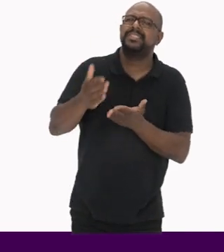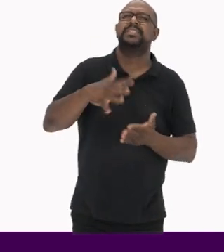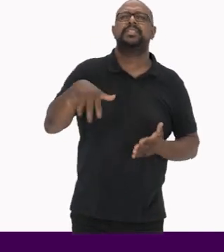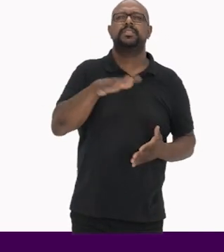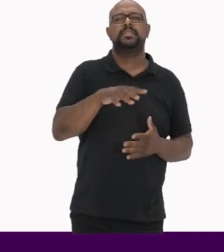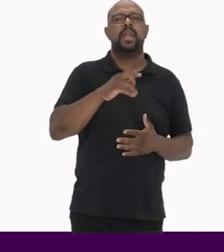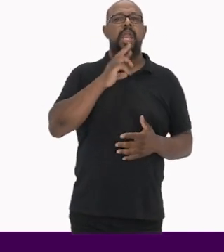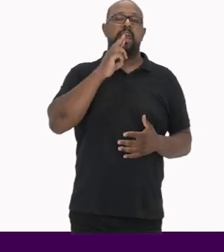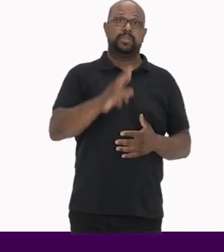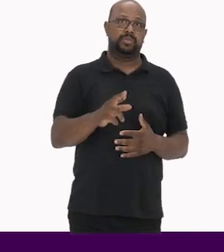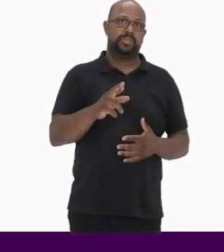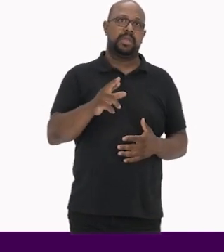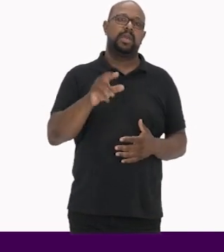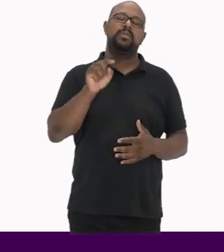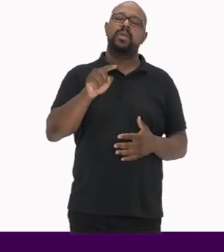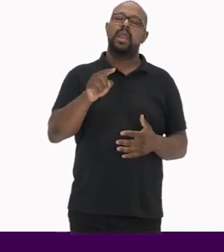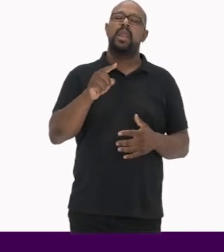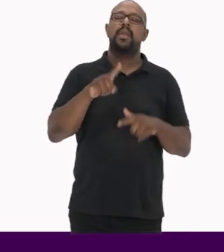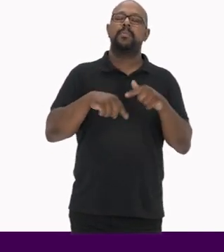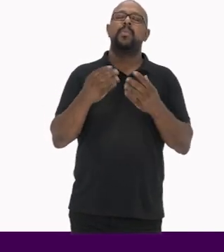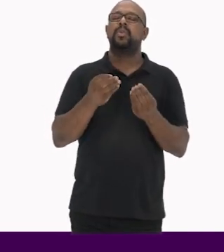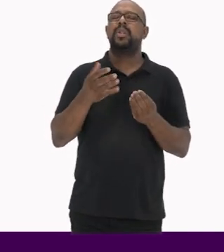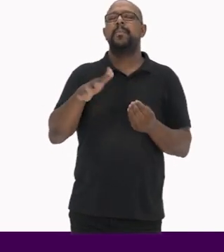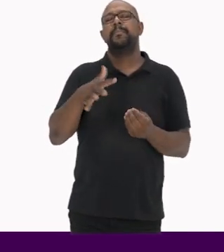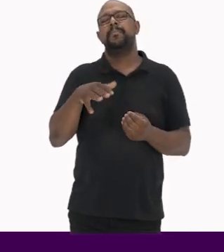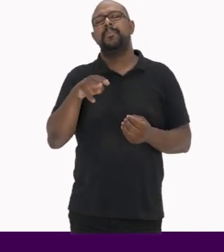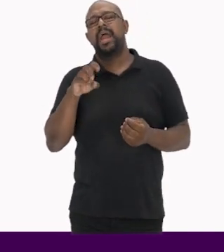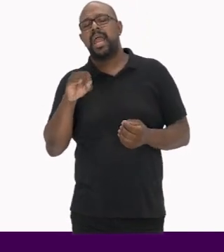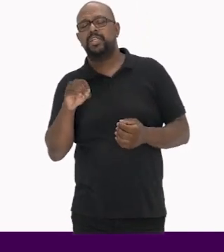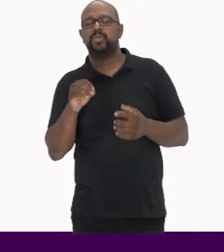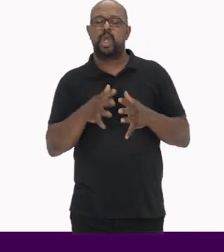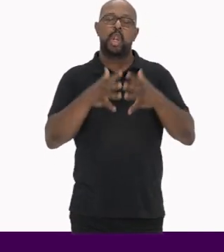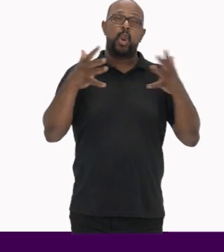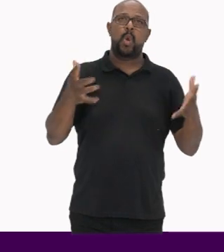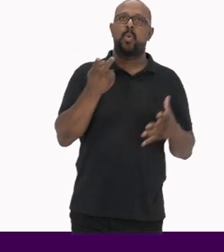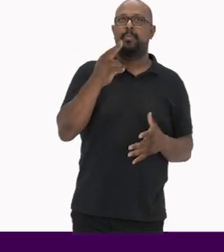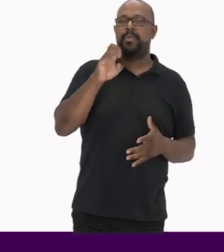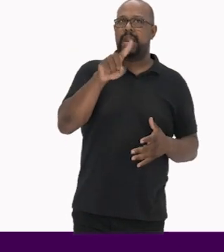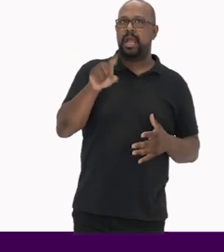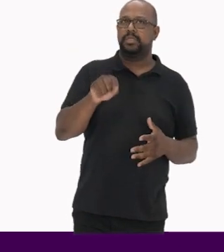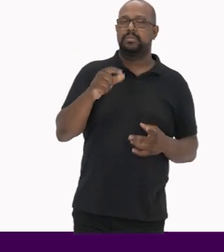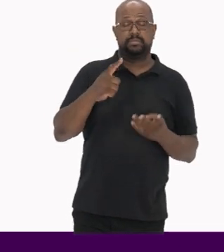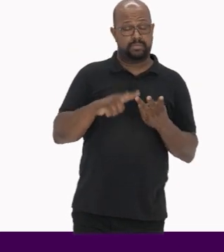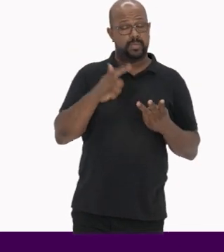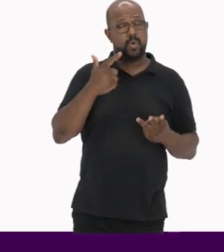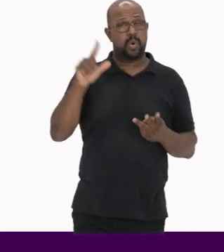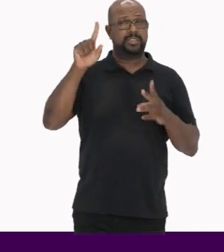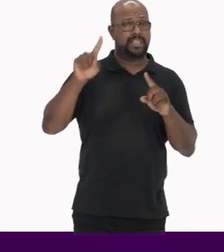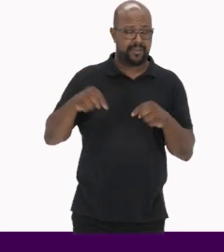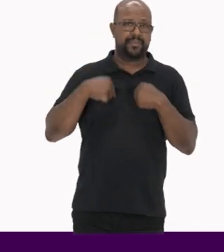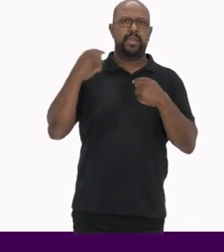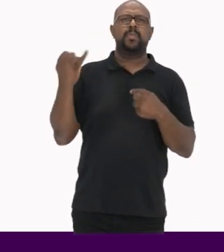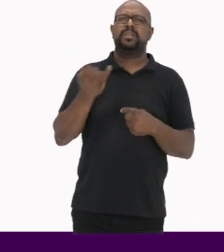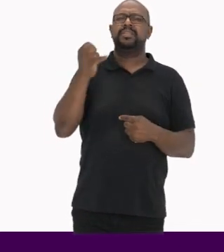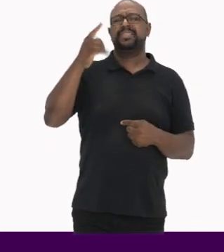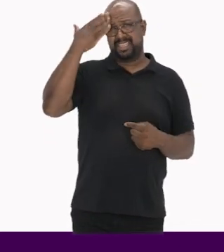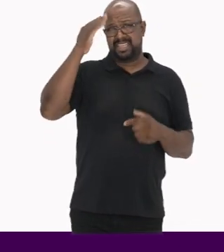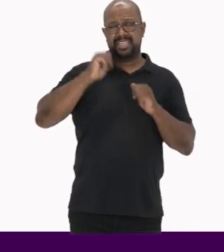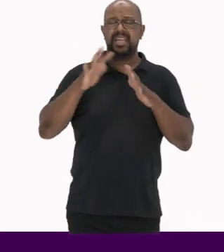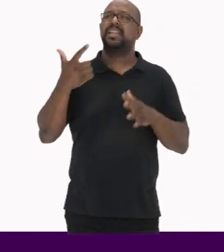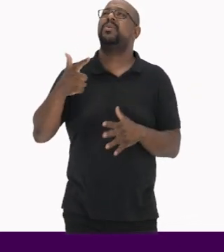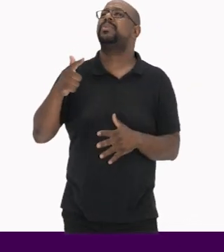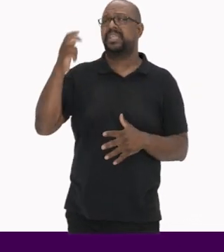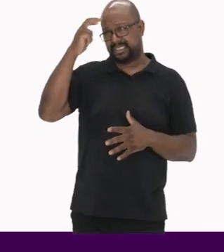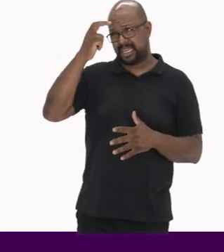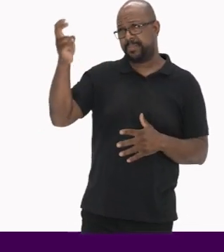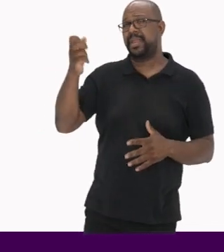Resultando em produtos a médio e longo prazo Outro desafio importante é entender que não há